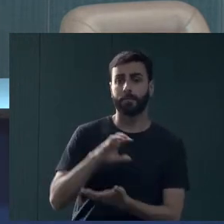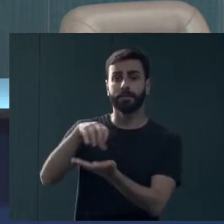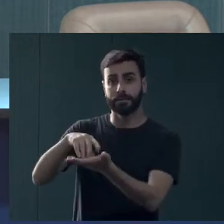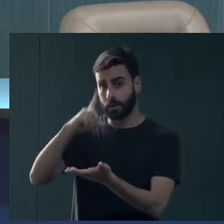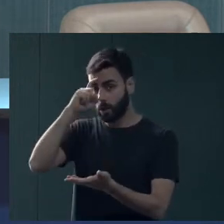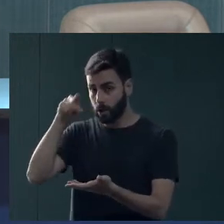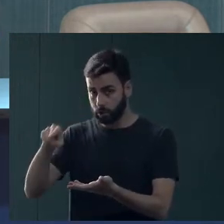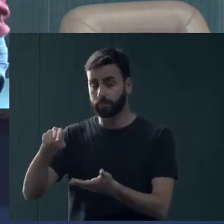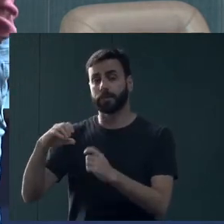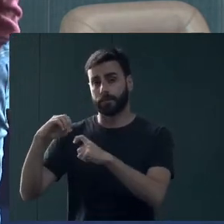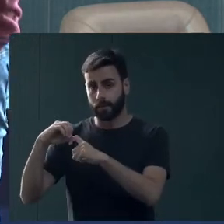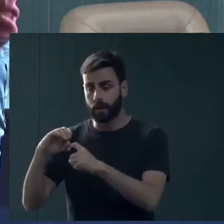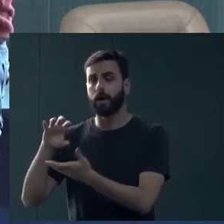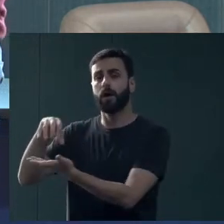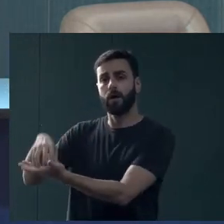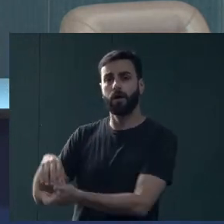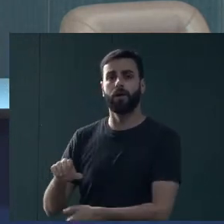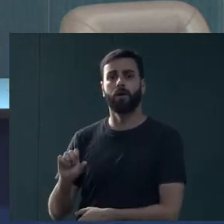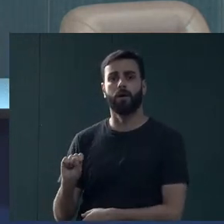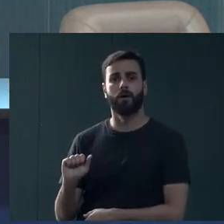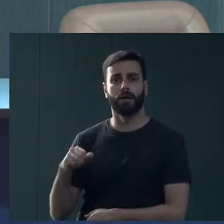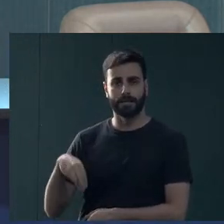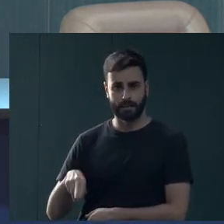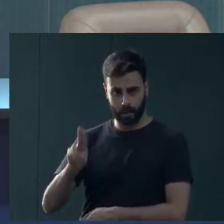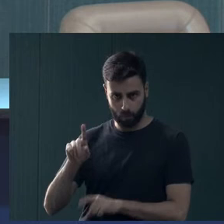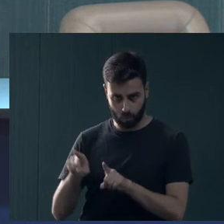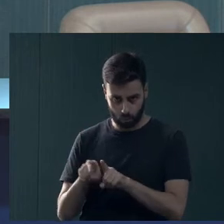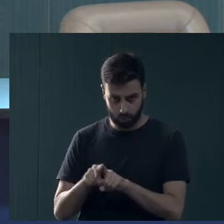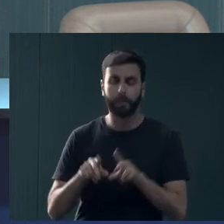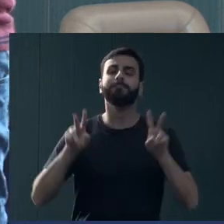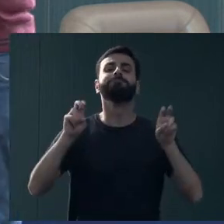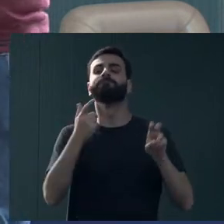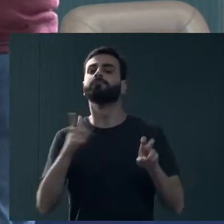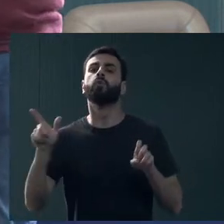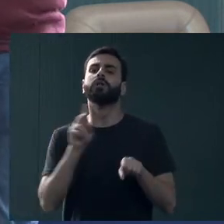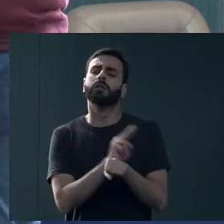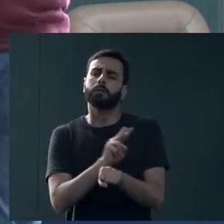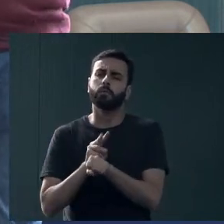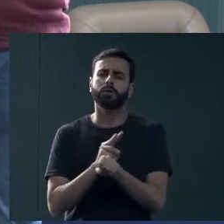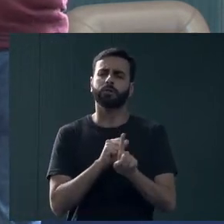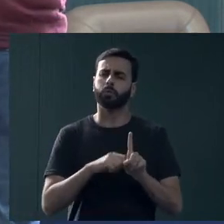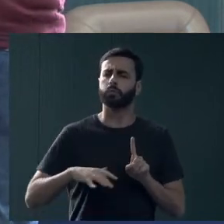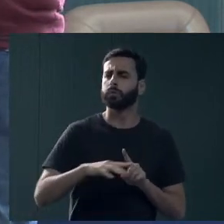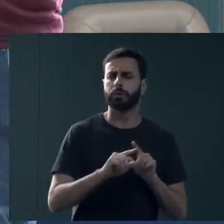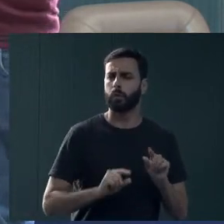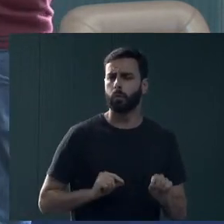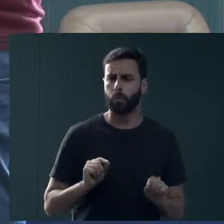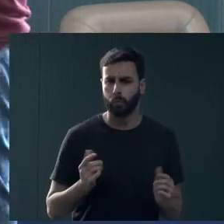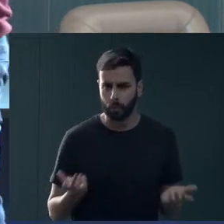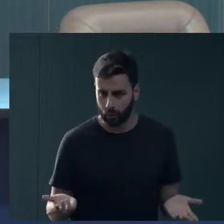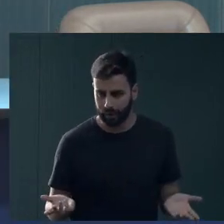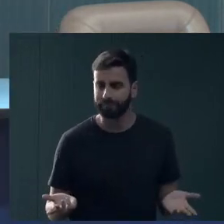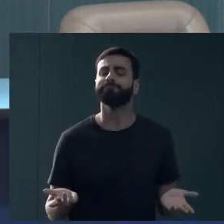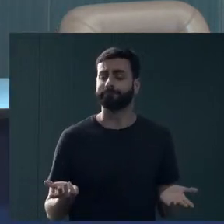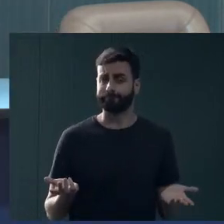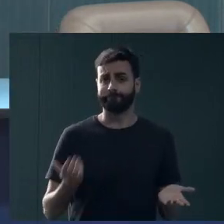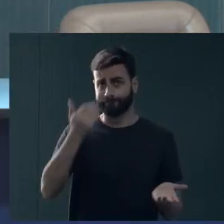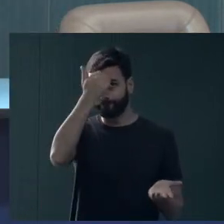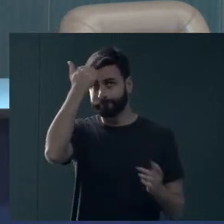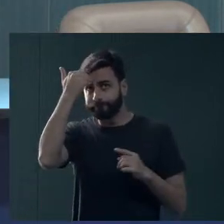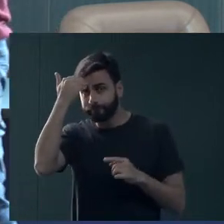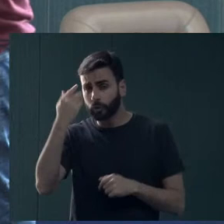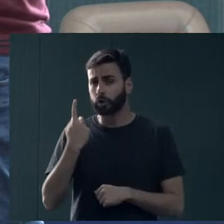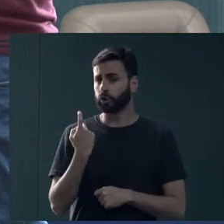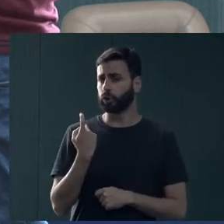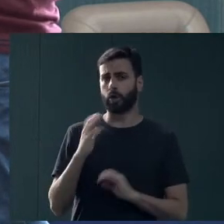São João Batista e o SAMU. E eu queria acrescentar uma outra questão, que é a rede de proteção social. Não tem como a gente falar em saúde mental